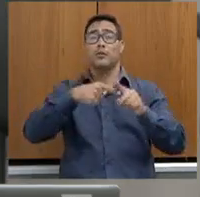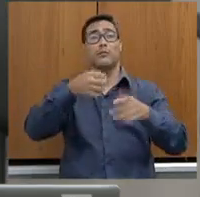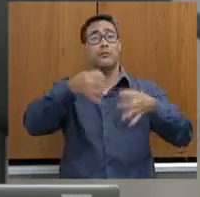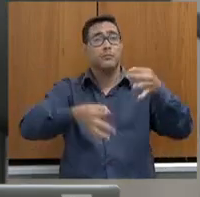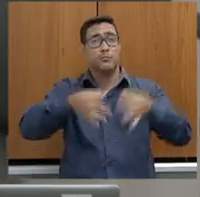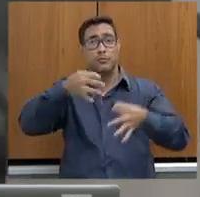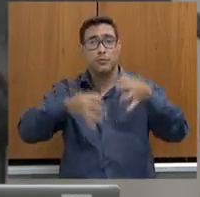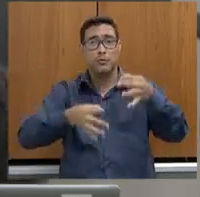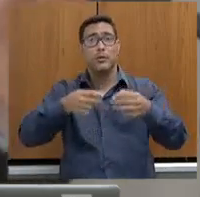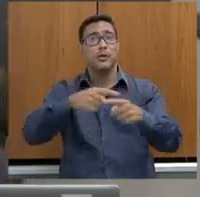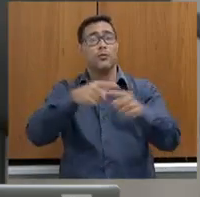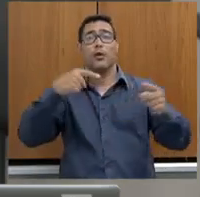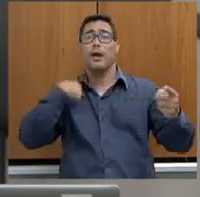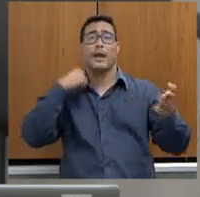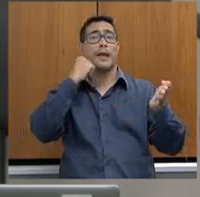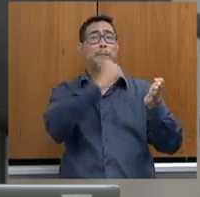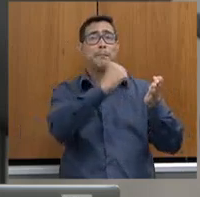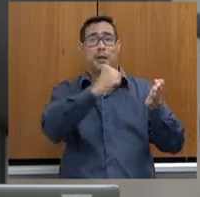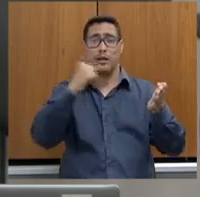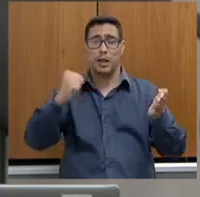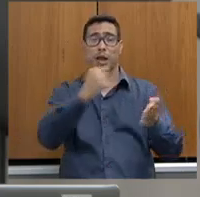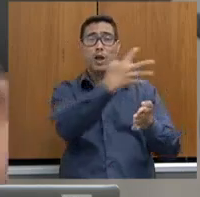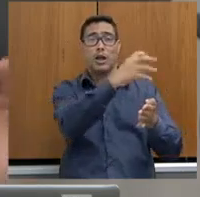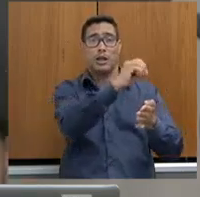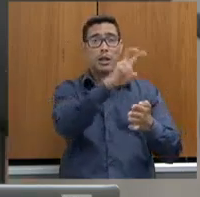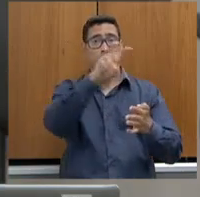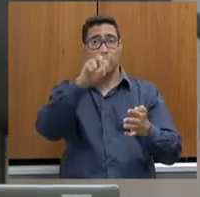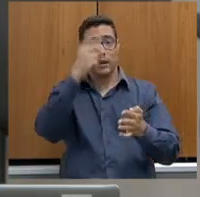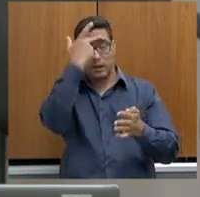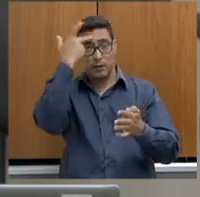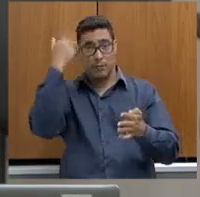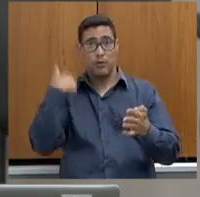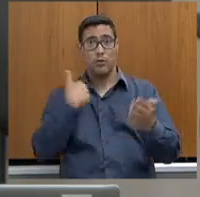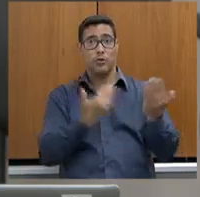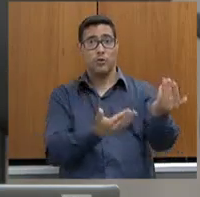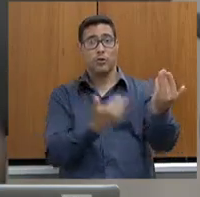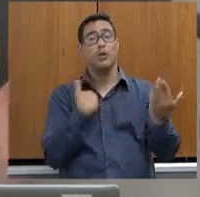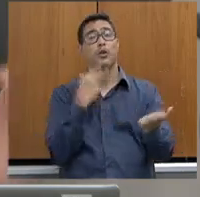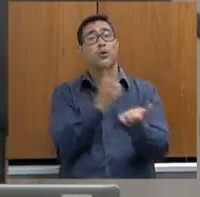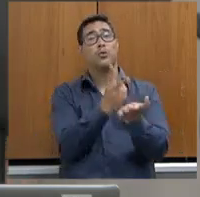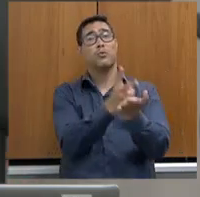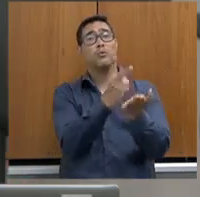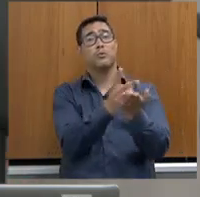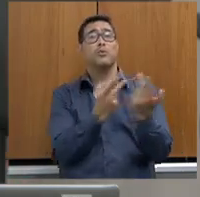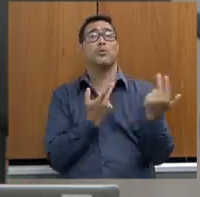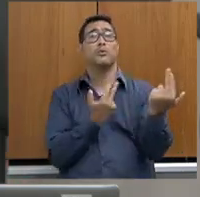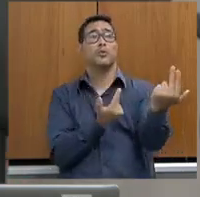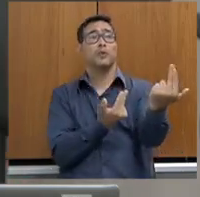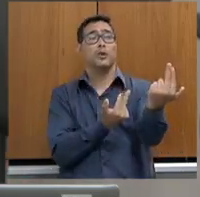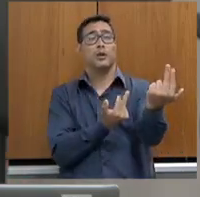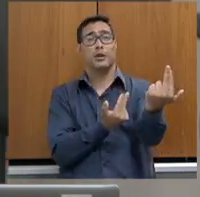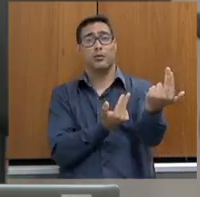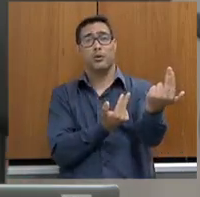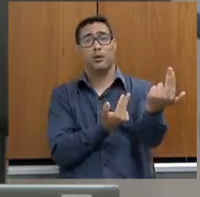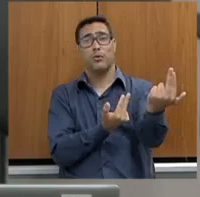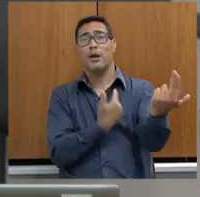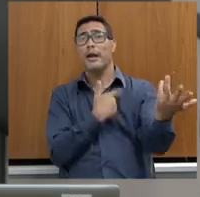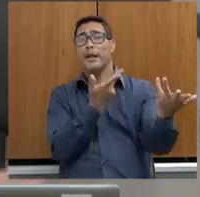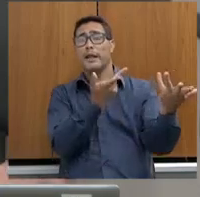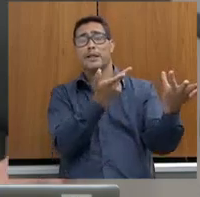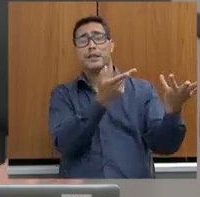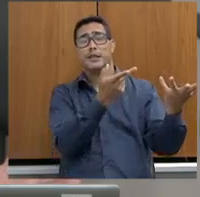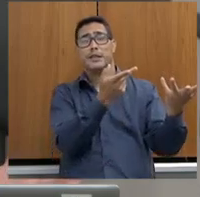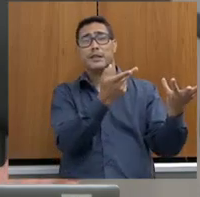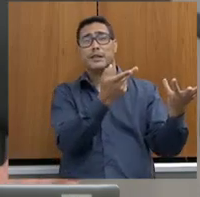bomba e matar 40, 50 pessoas, continua do mesmo jeitinho. A medida de internação é de no máximo e não